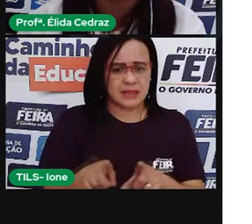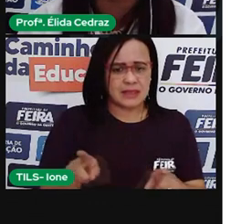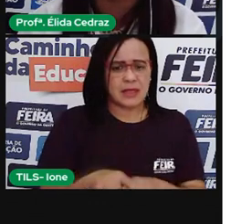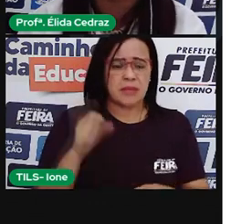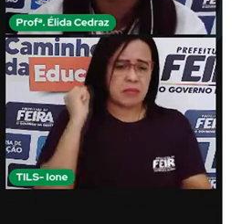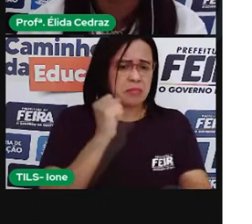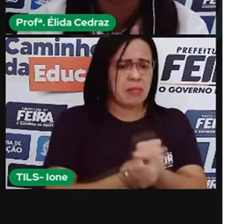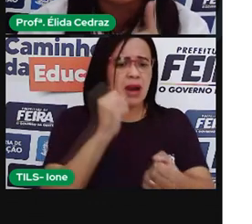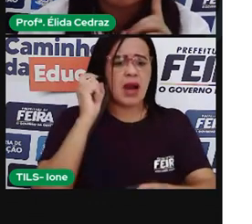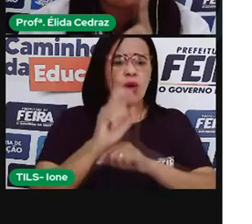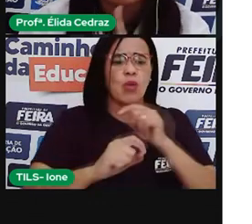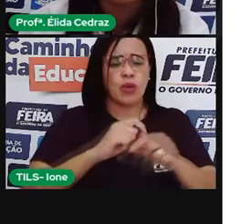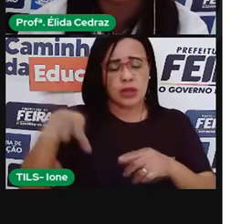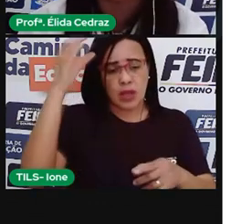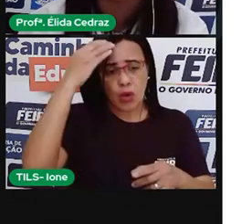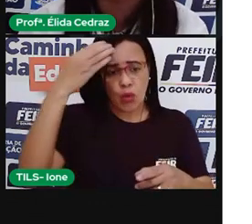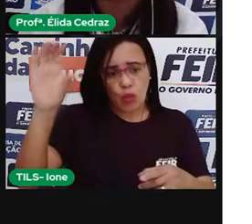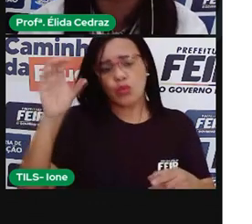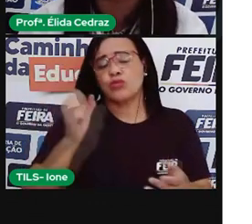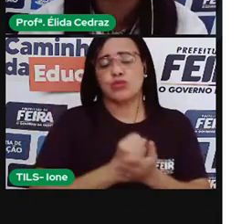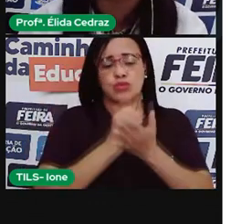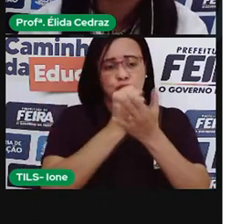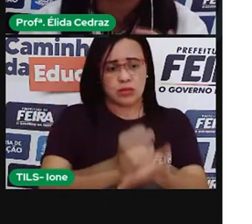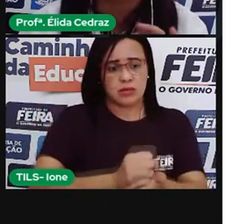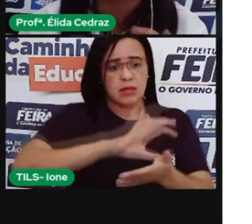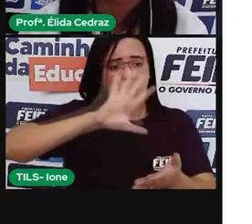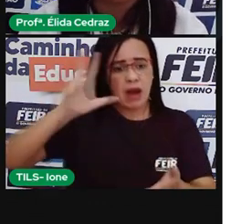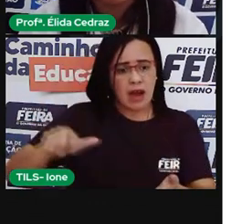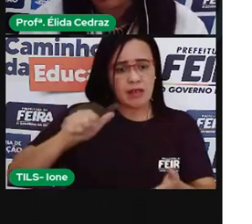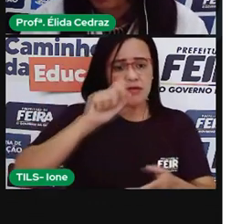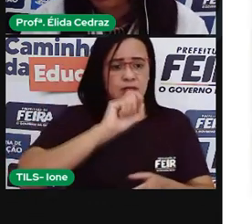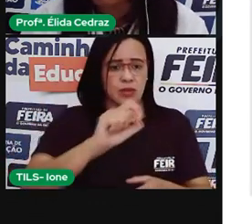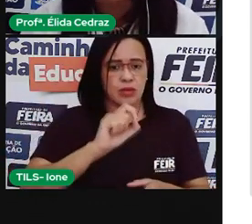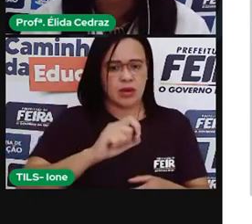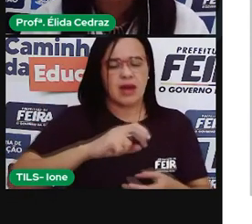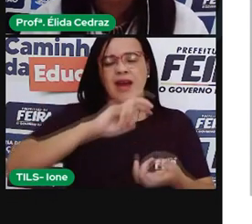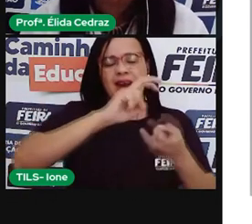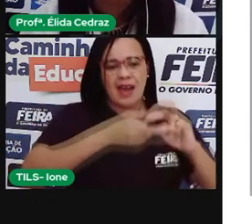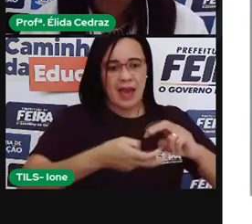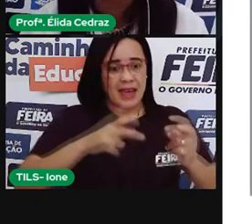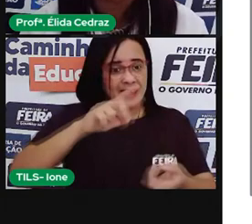nossa cultura de contribuição africana é a capoeira.